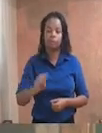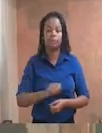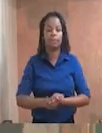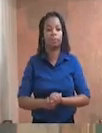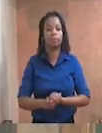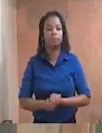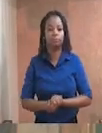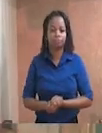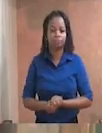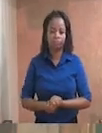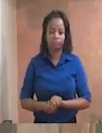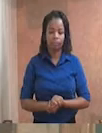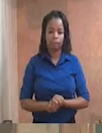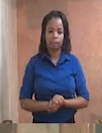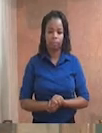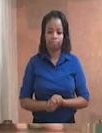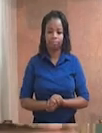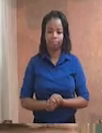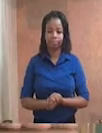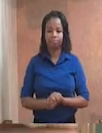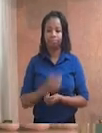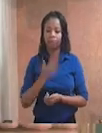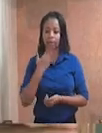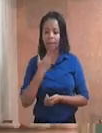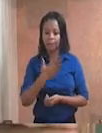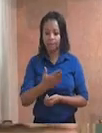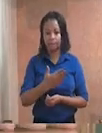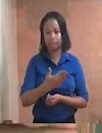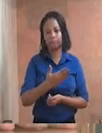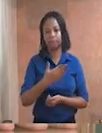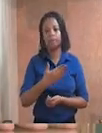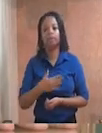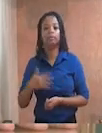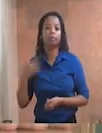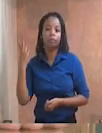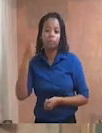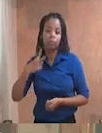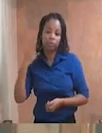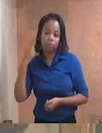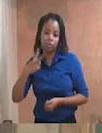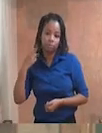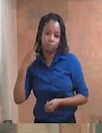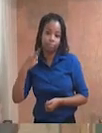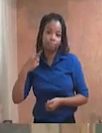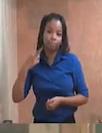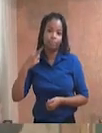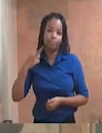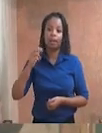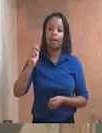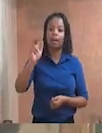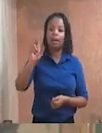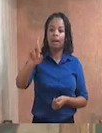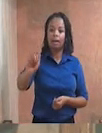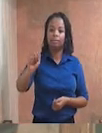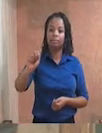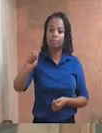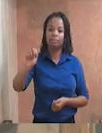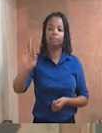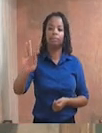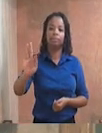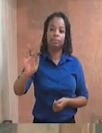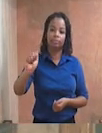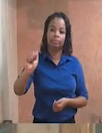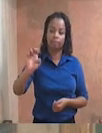Indicação número 03316. Do vereador Miriam, Rafael Nascimento de Lacerda de